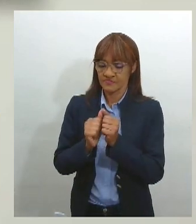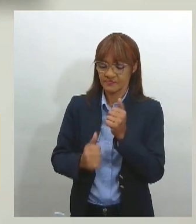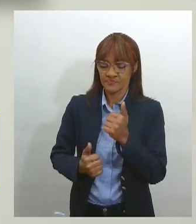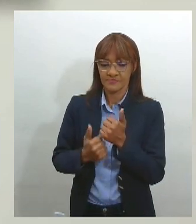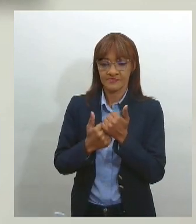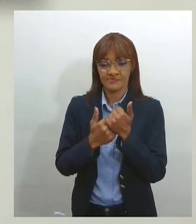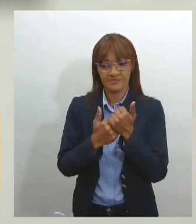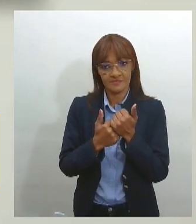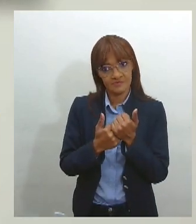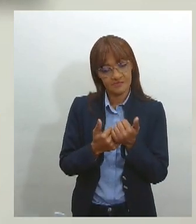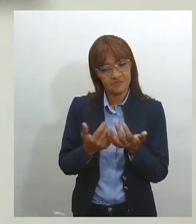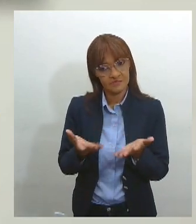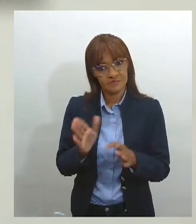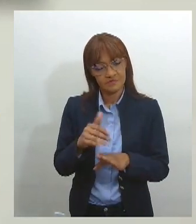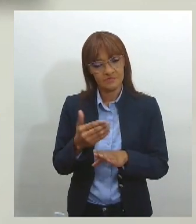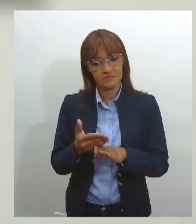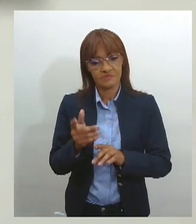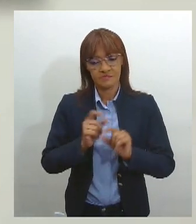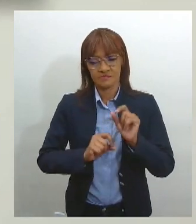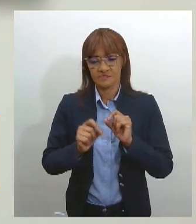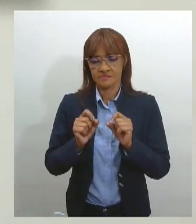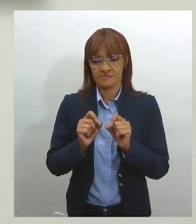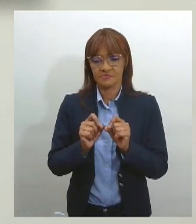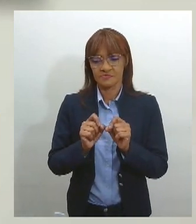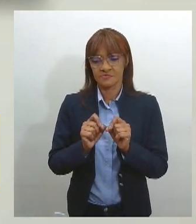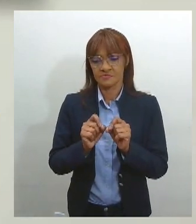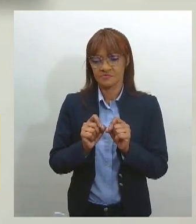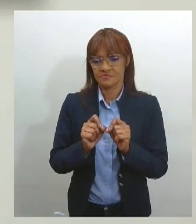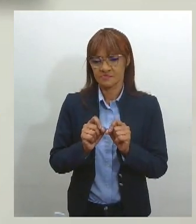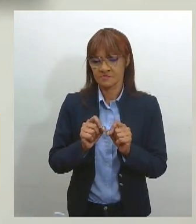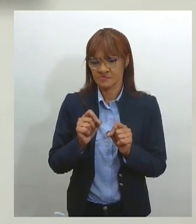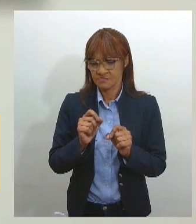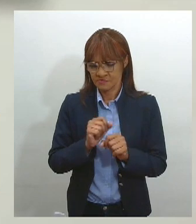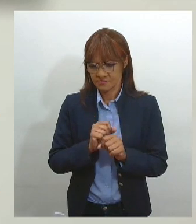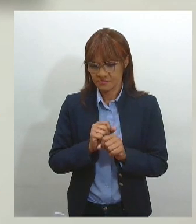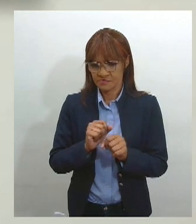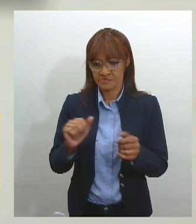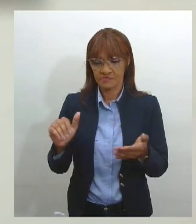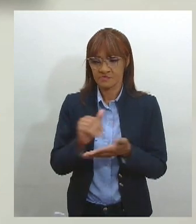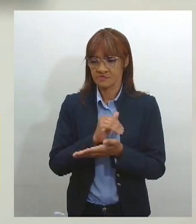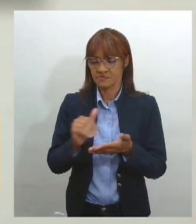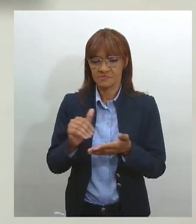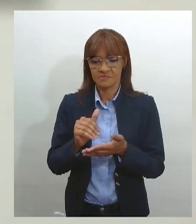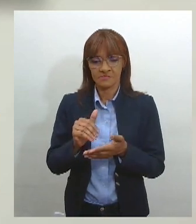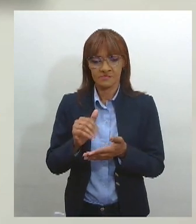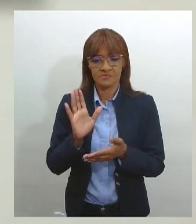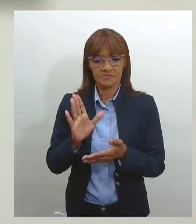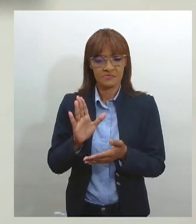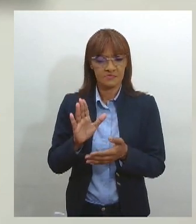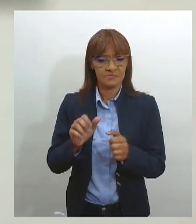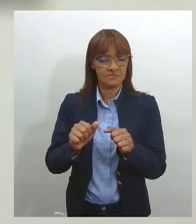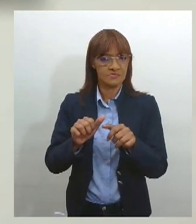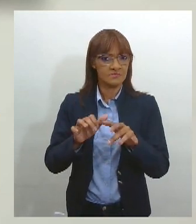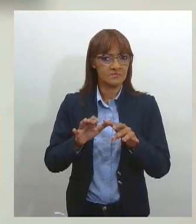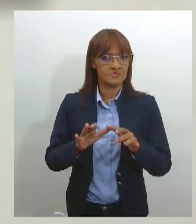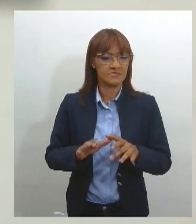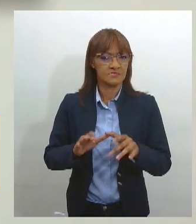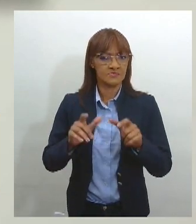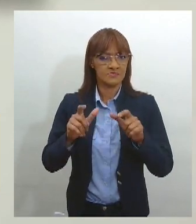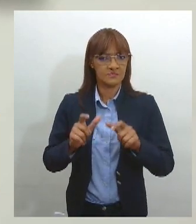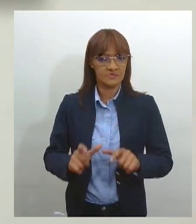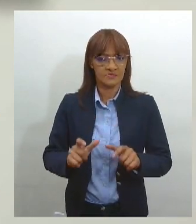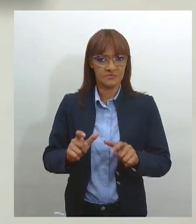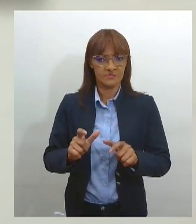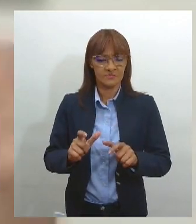até também um evento dia 30, junto com a Secretaria da Mulher, lá no Auditório do Corpo de Bombeiros. Temos